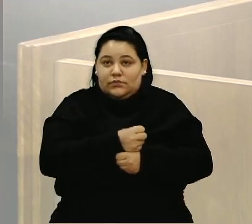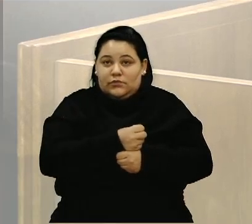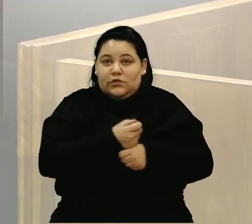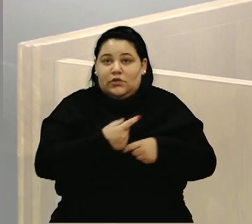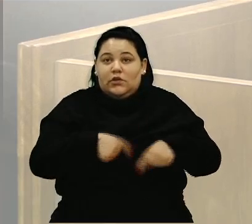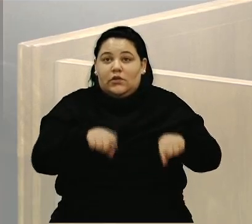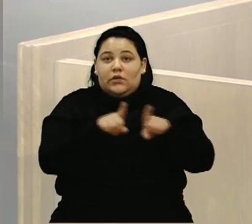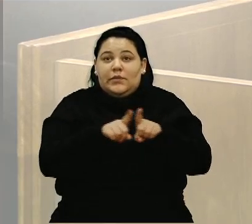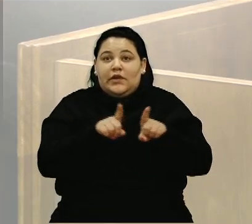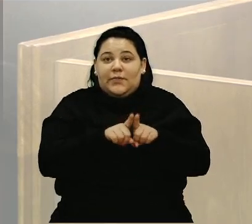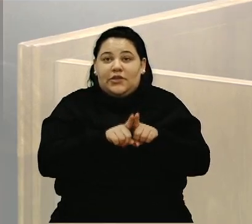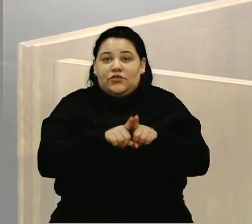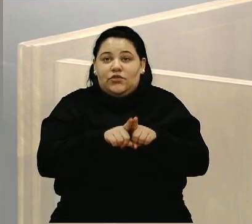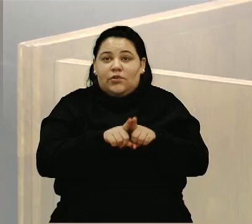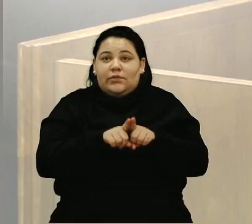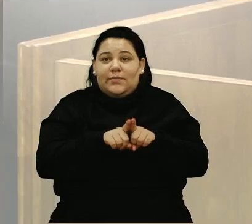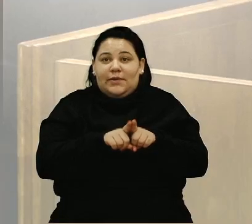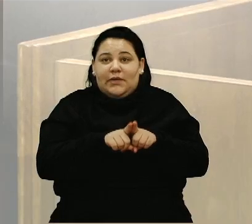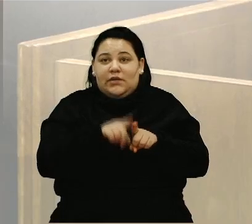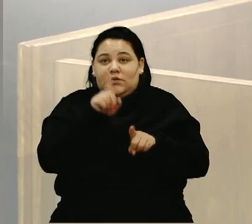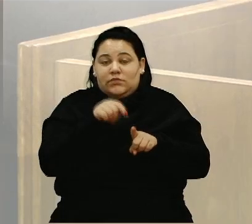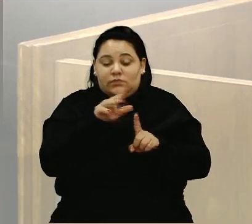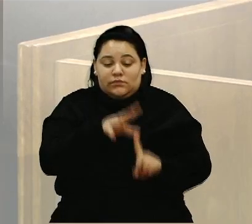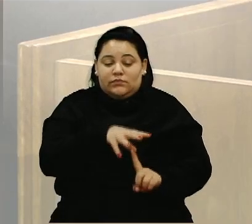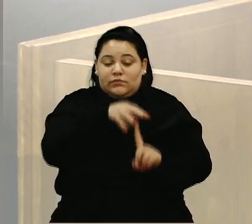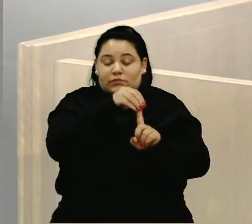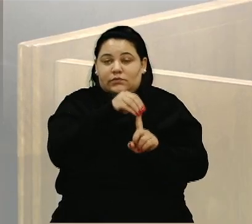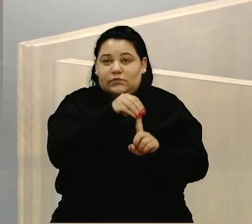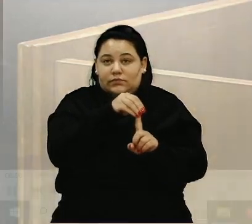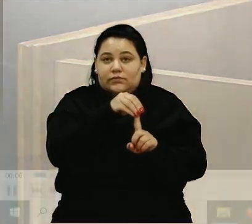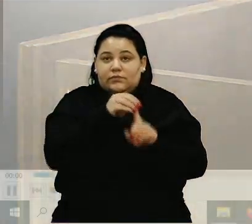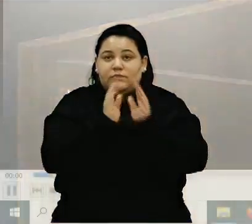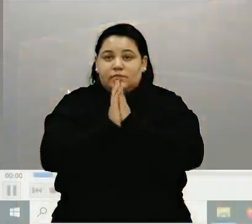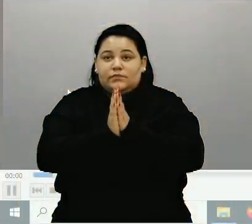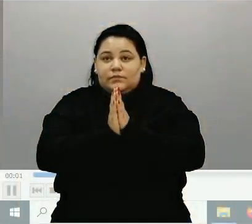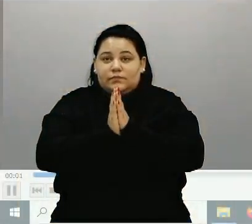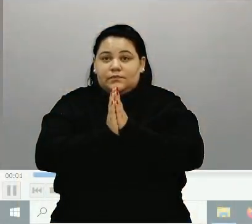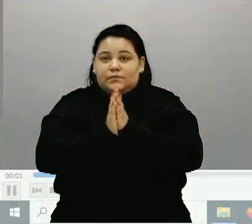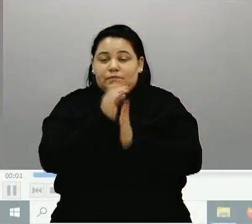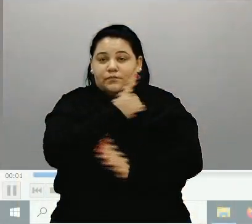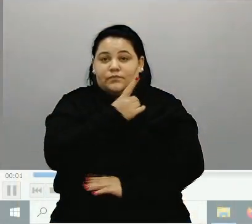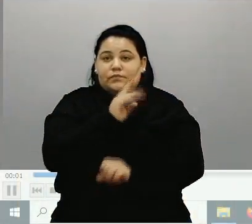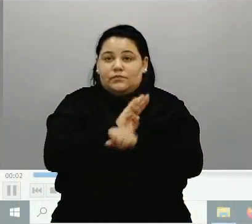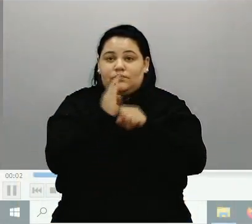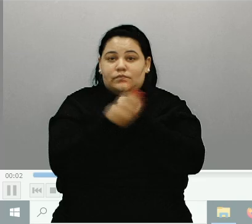principalmente do saneamento. Então, o primeiro vídeo, por favor. Estou no Belo Horizonte,